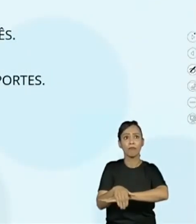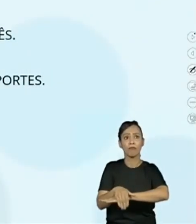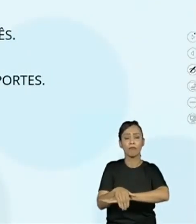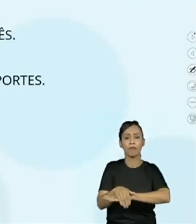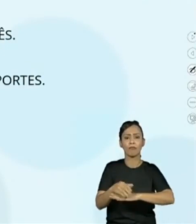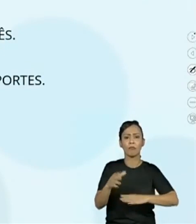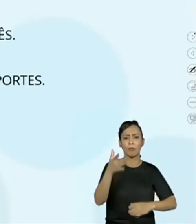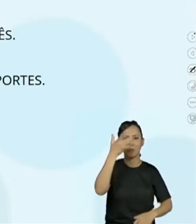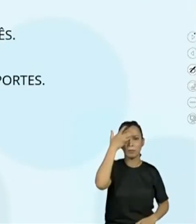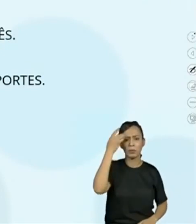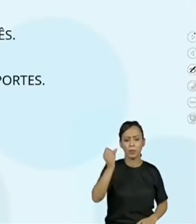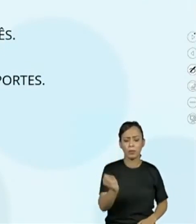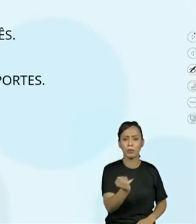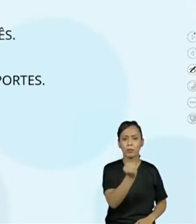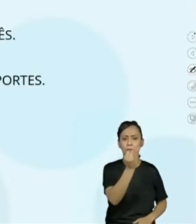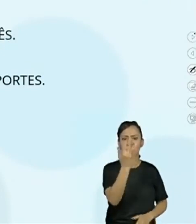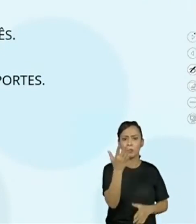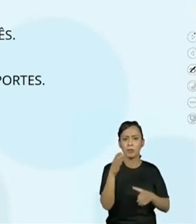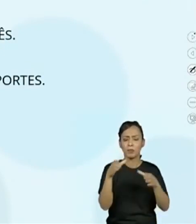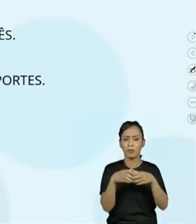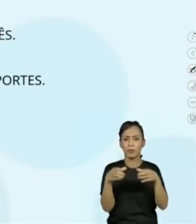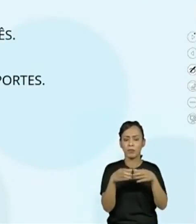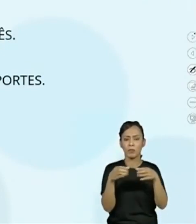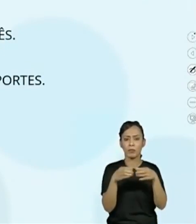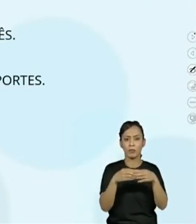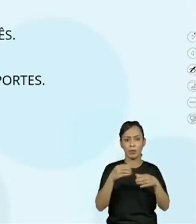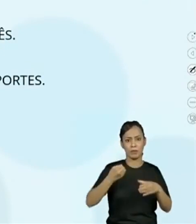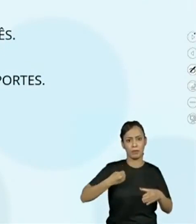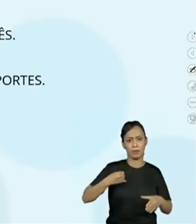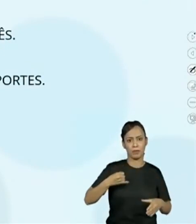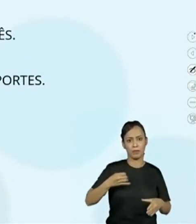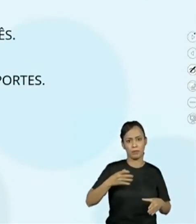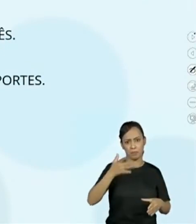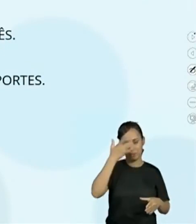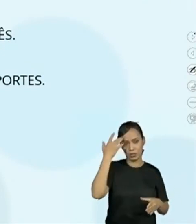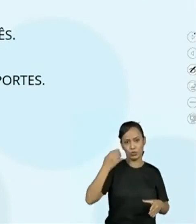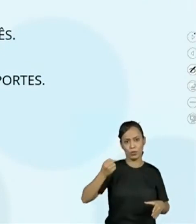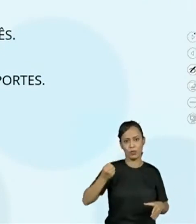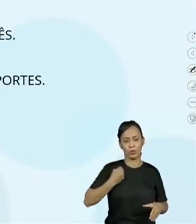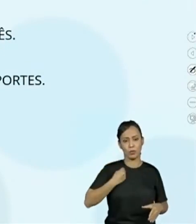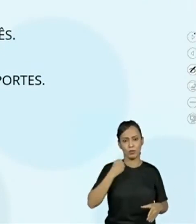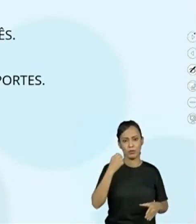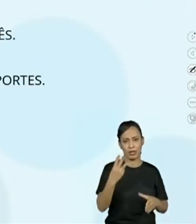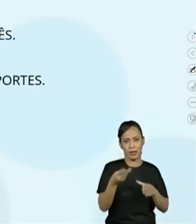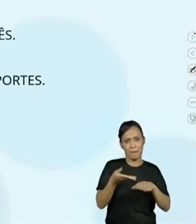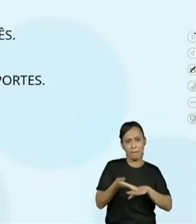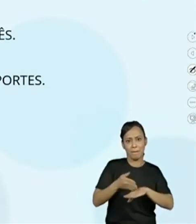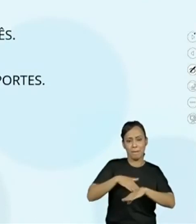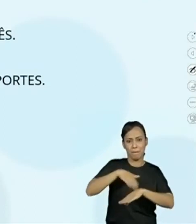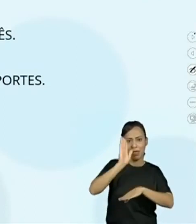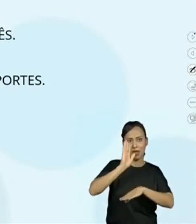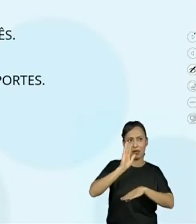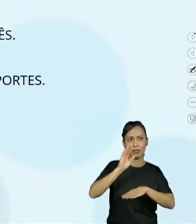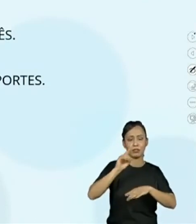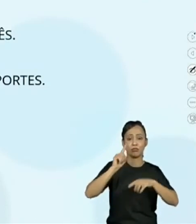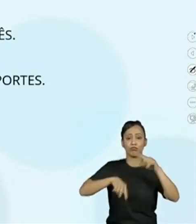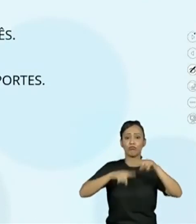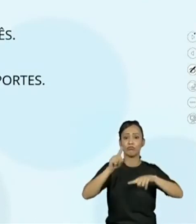participantes a partir de três. Material, giz.